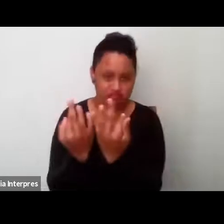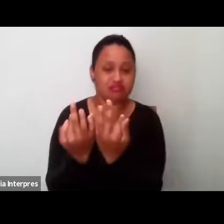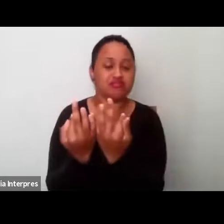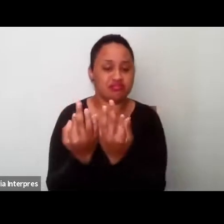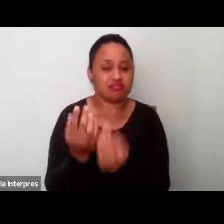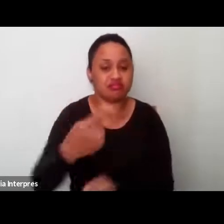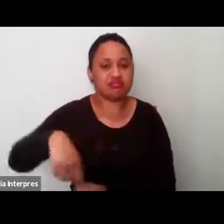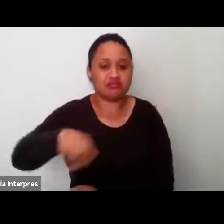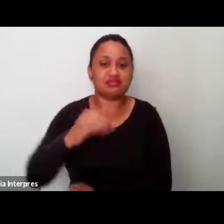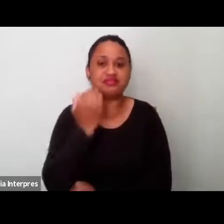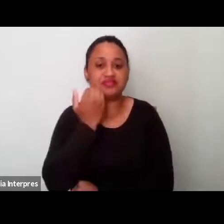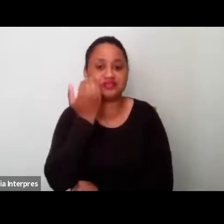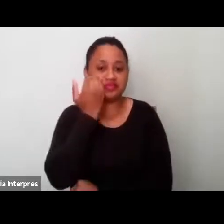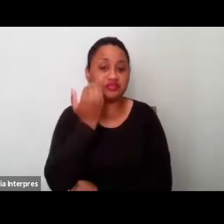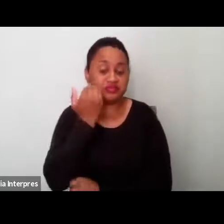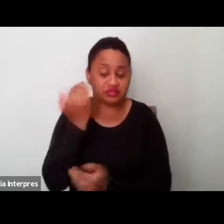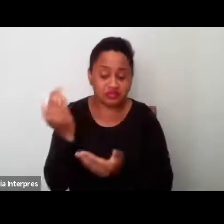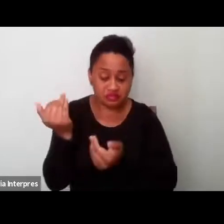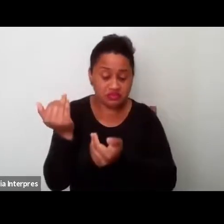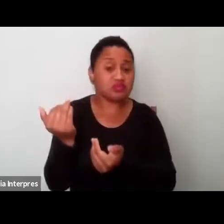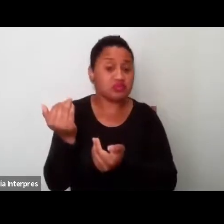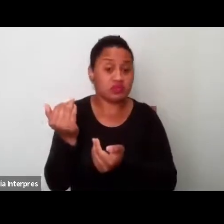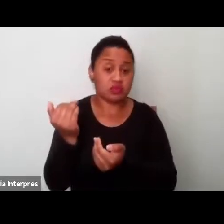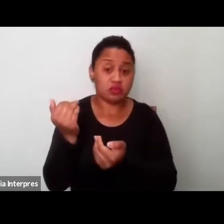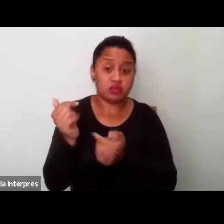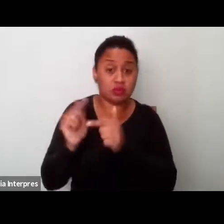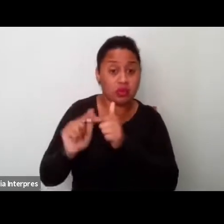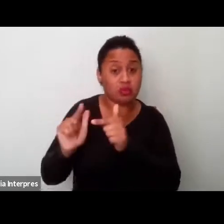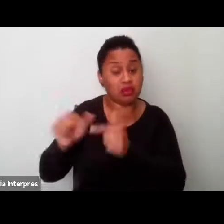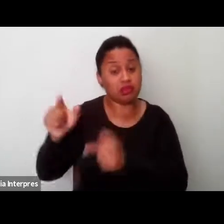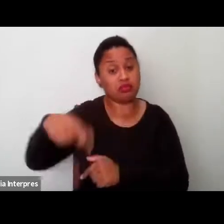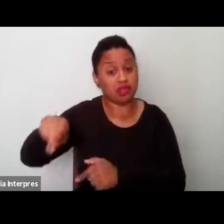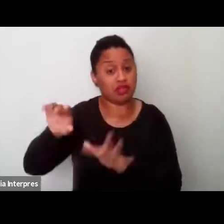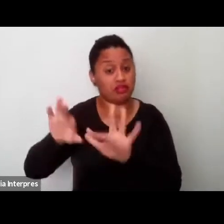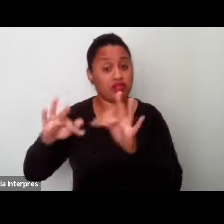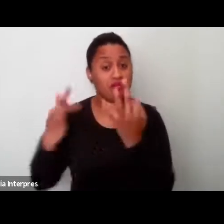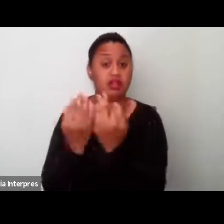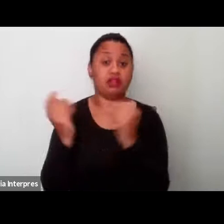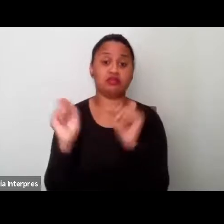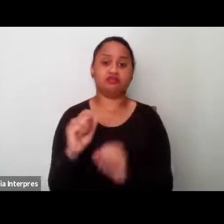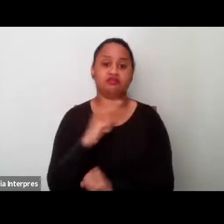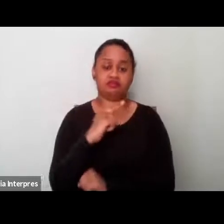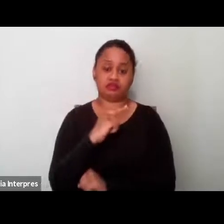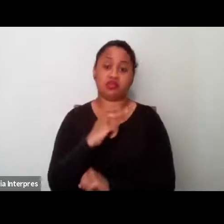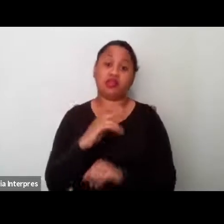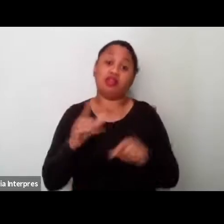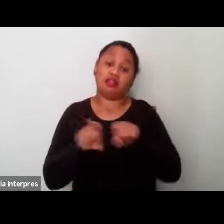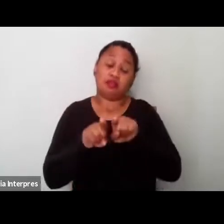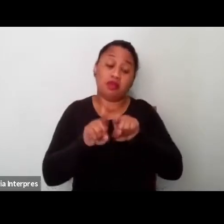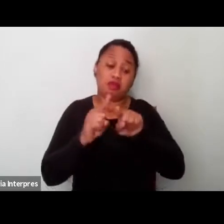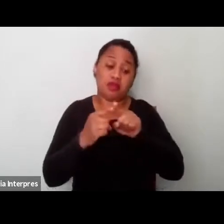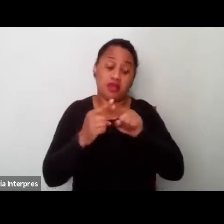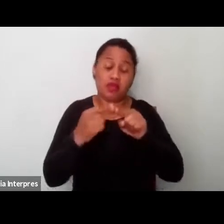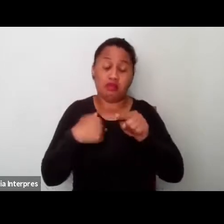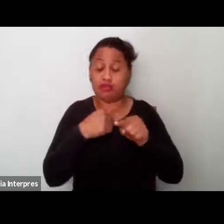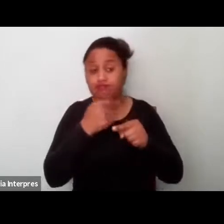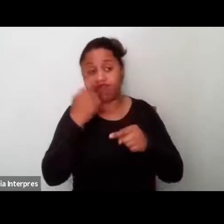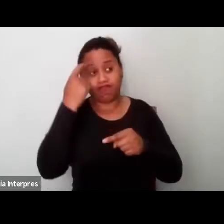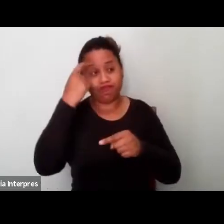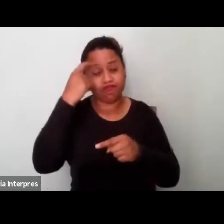desses adolescentes pudessem estar passando, até porque uma das nossas hipóteses é que, né,